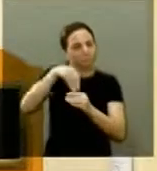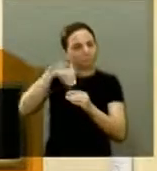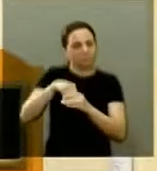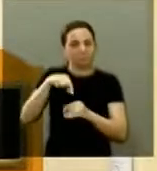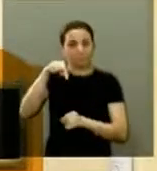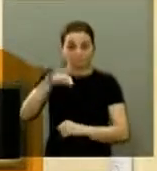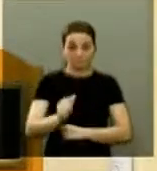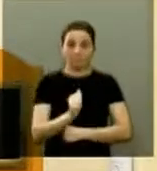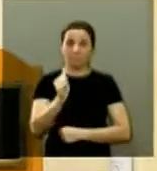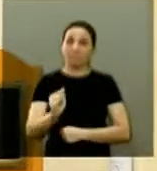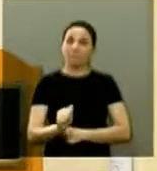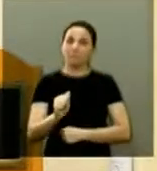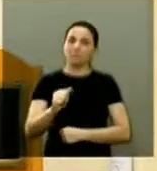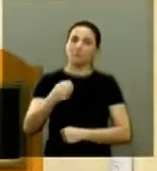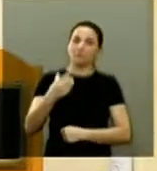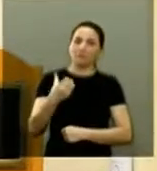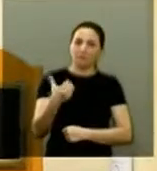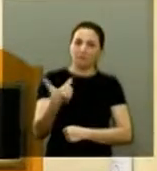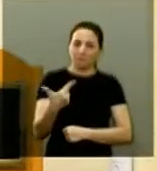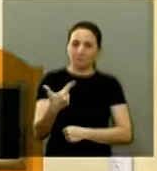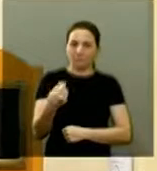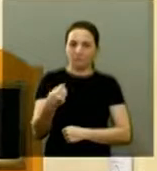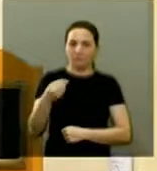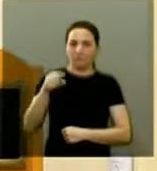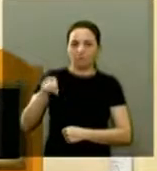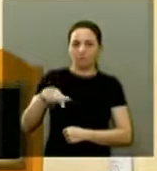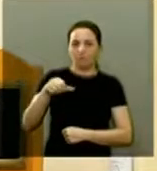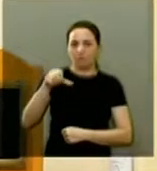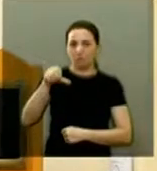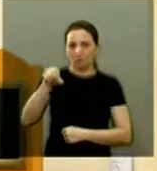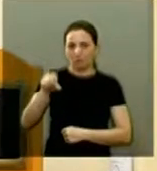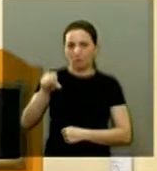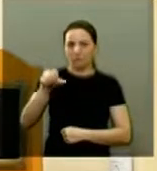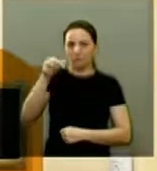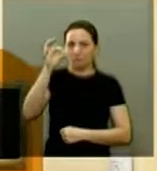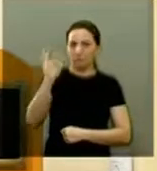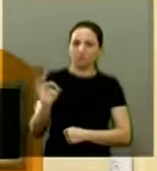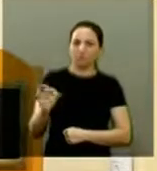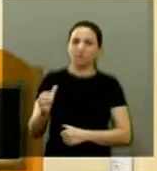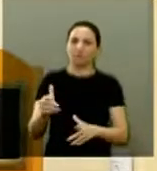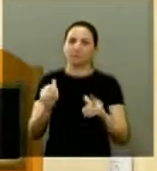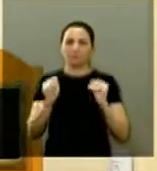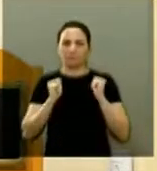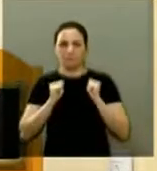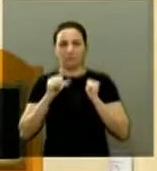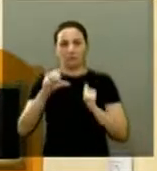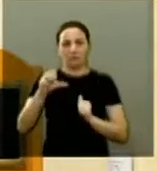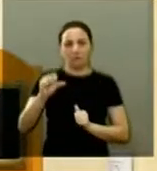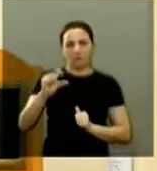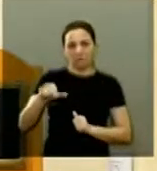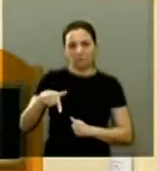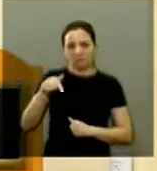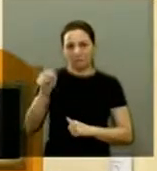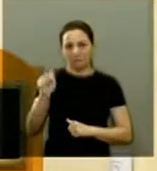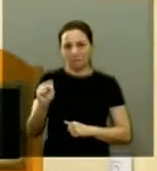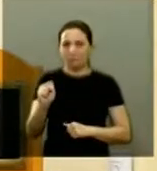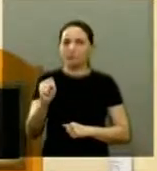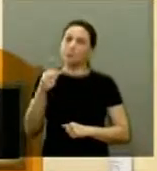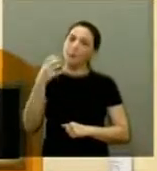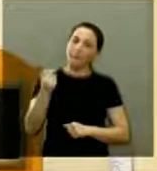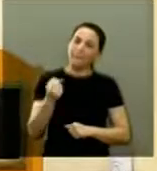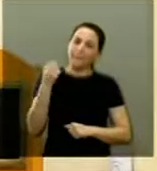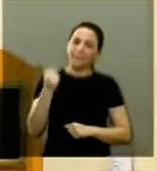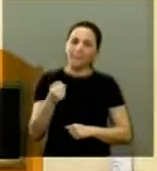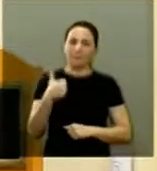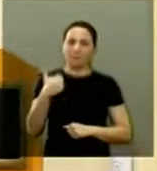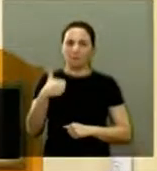Aqui em Araraquara tivemos 20,9% de abstenções, 9,78% de votos brancos